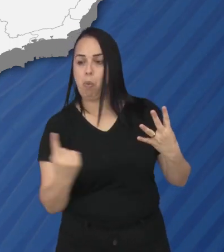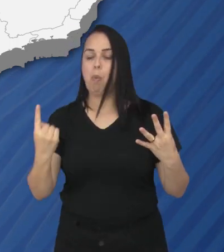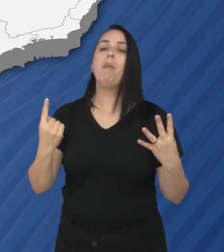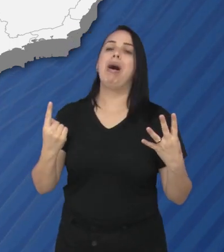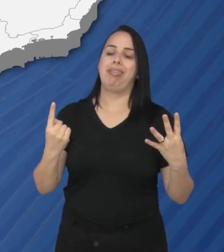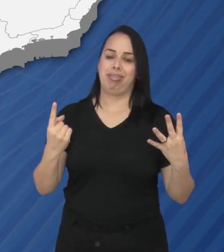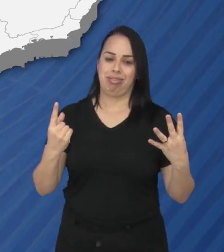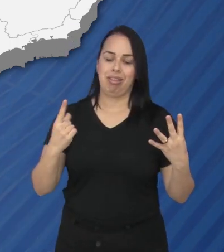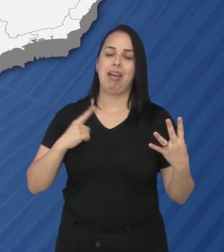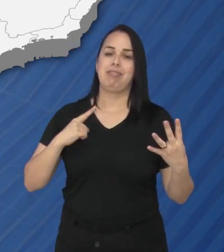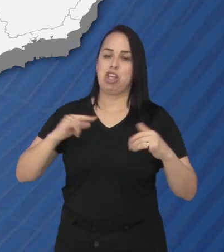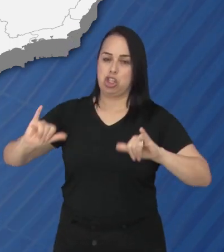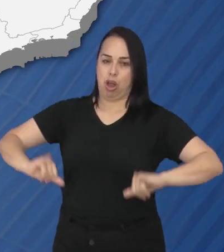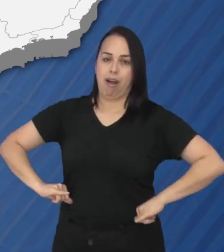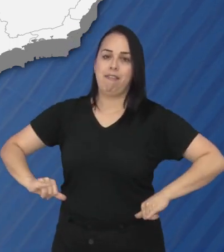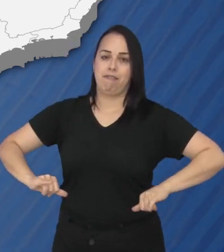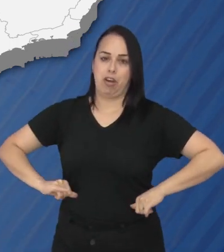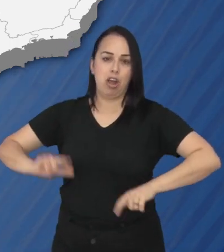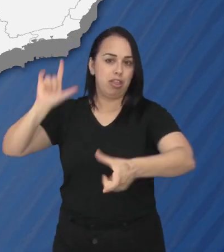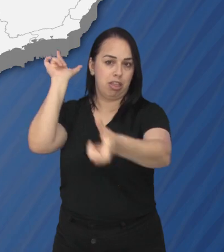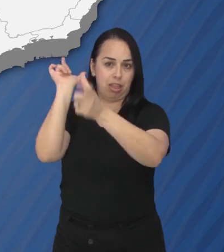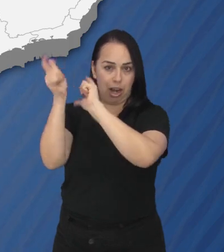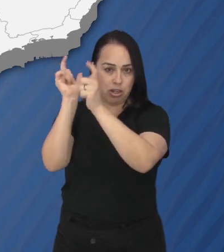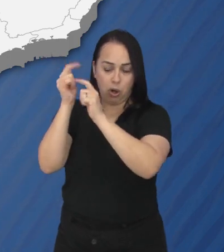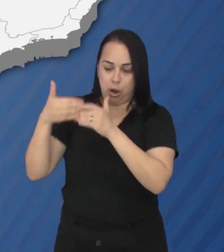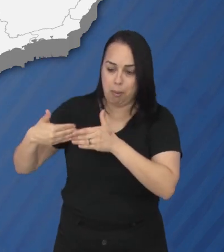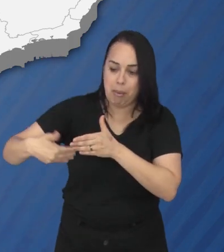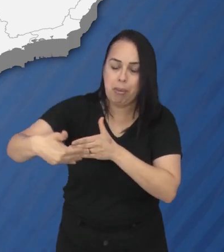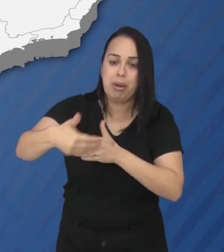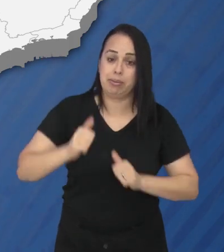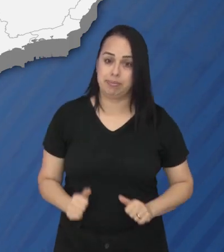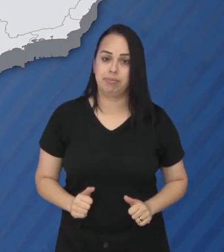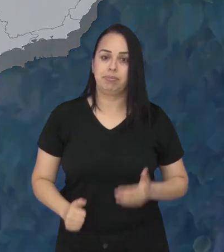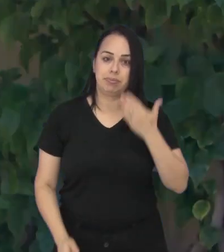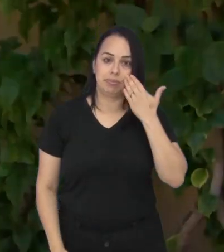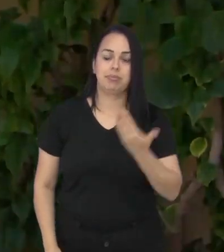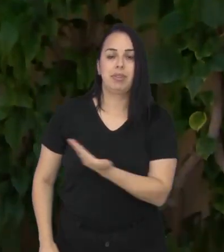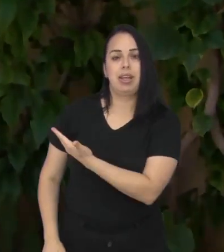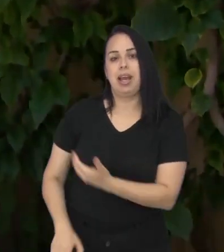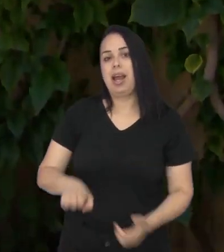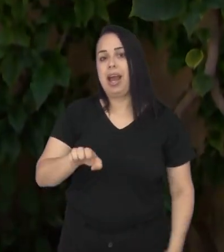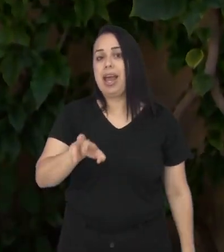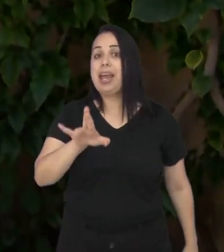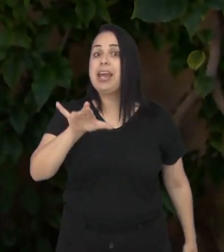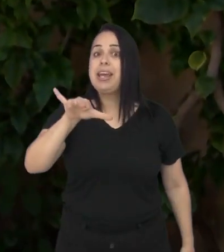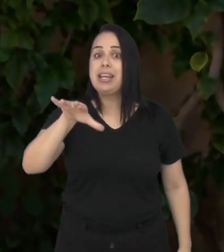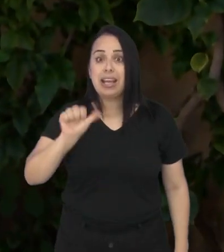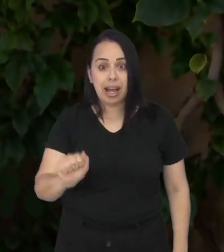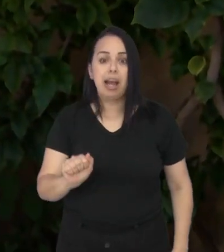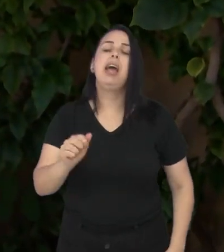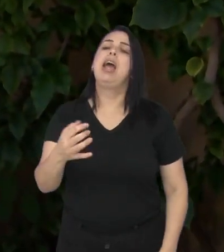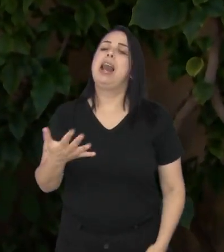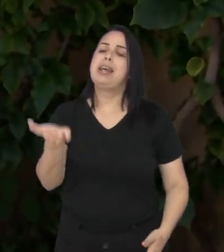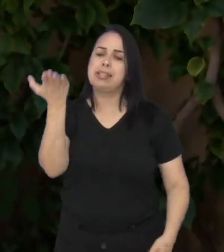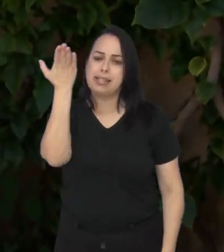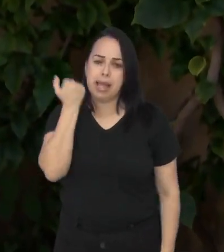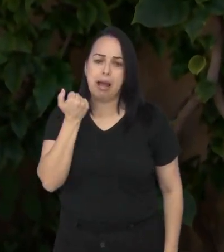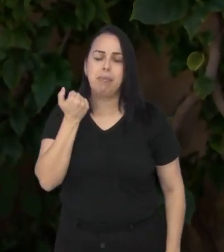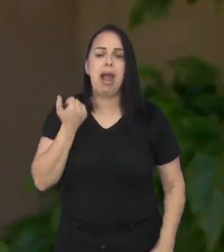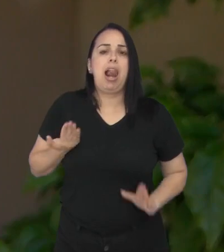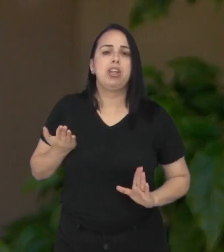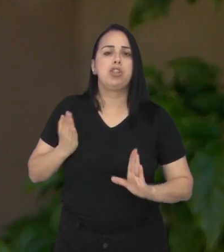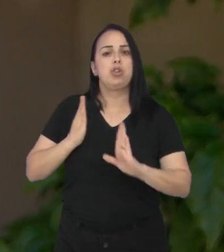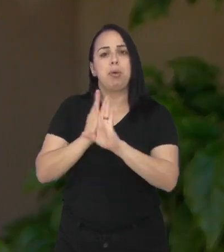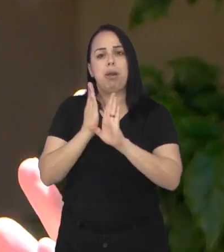quatro pessoas no país deve sofrer algum transtorno ao longo da vida. É o caso da Érica, que conhece bem essa realidade.